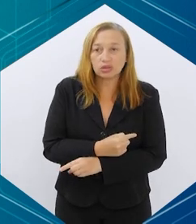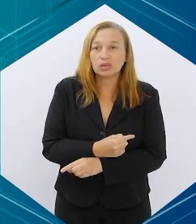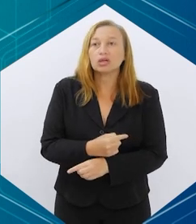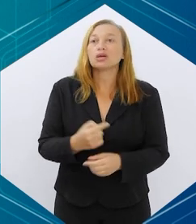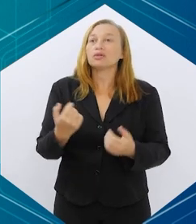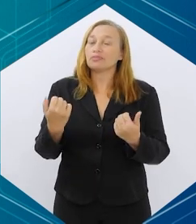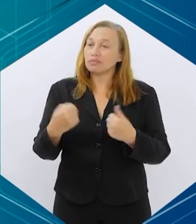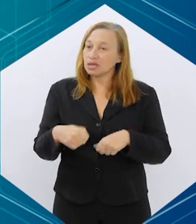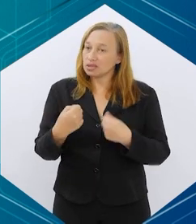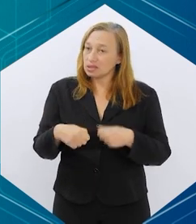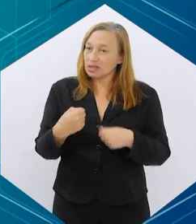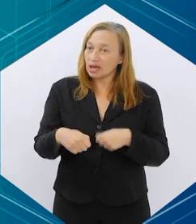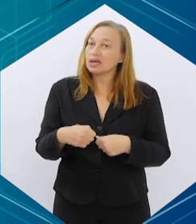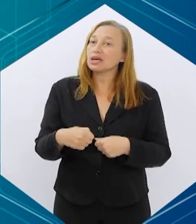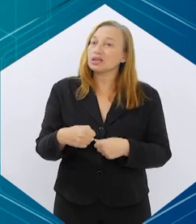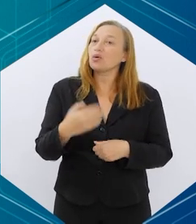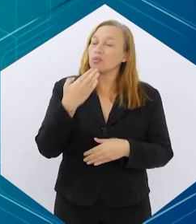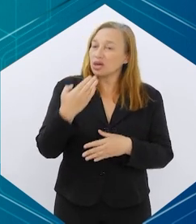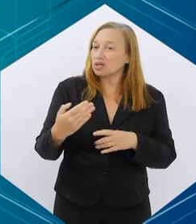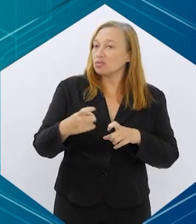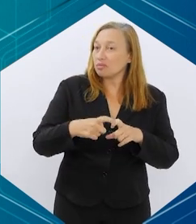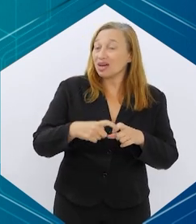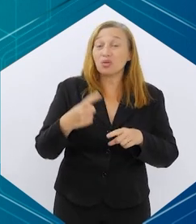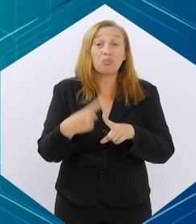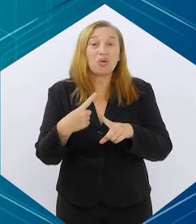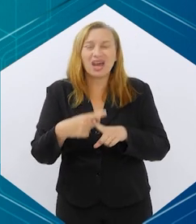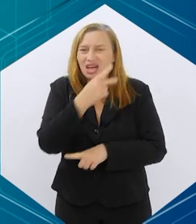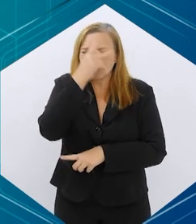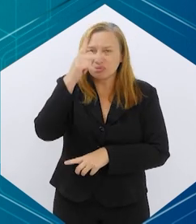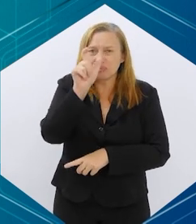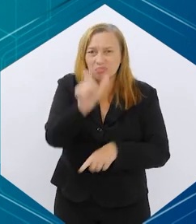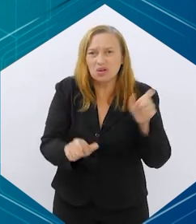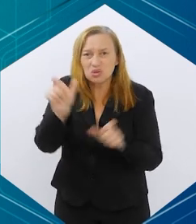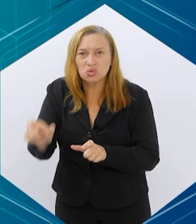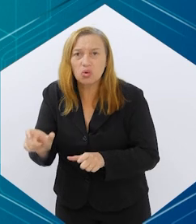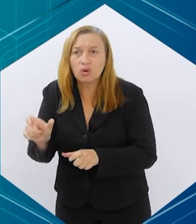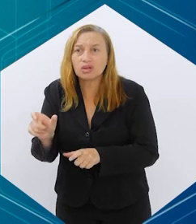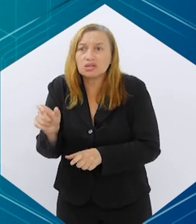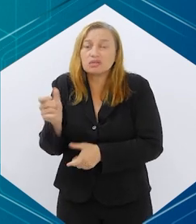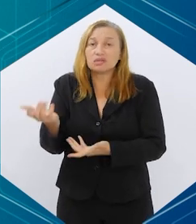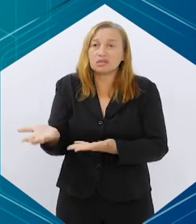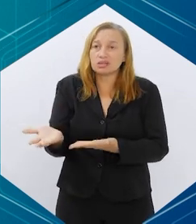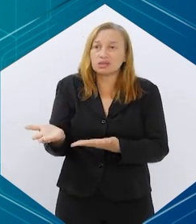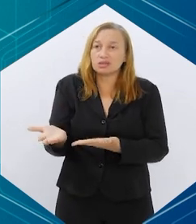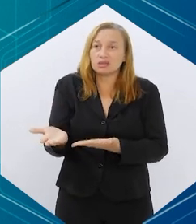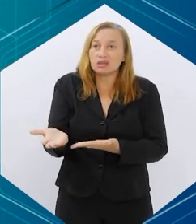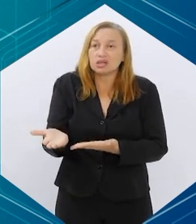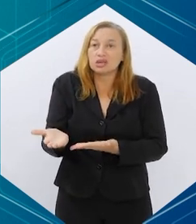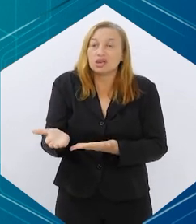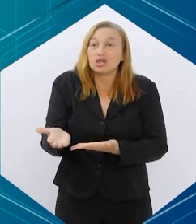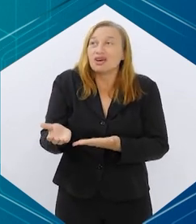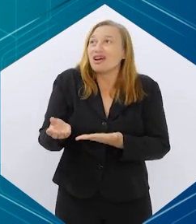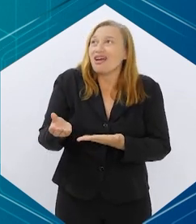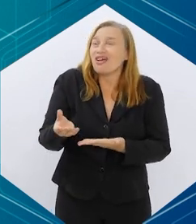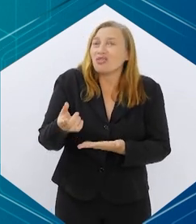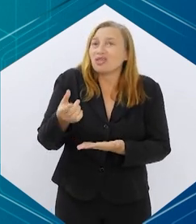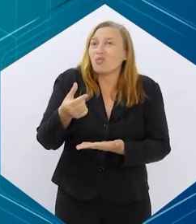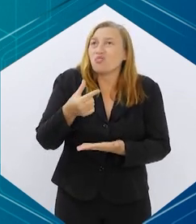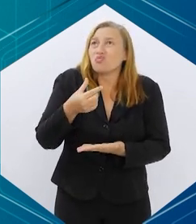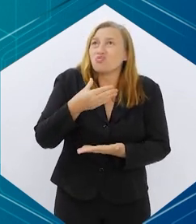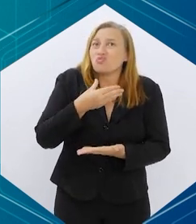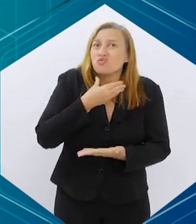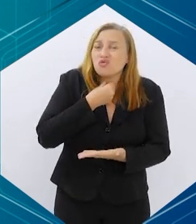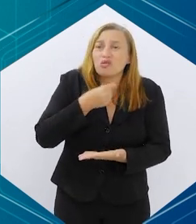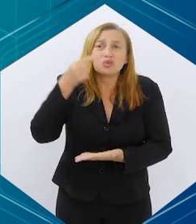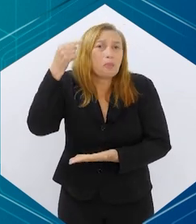retenção, tá, de receita, porque as pessoas acabam abusando, né, em relação de uma falsa ideia do que a